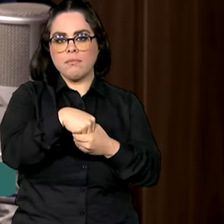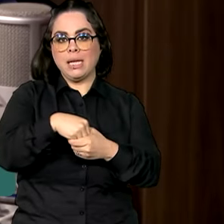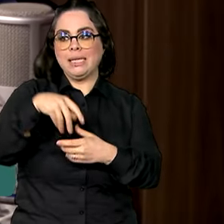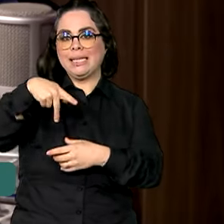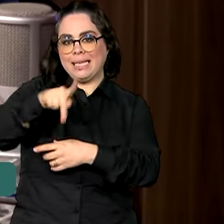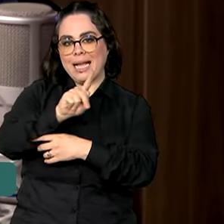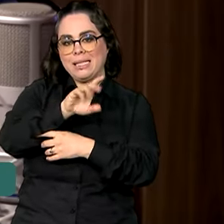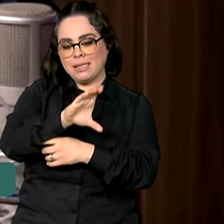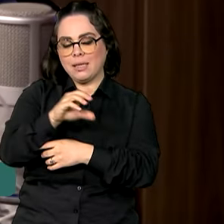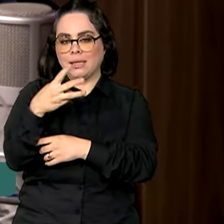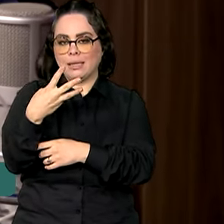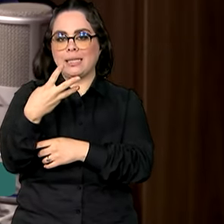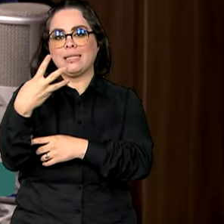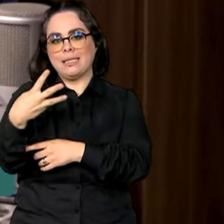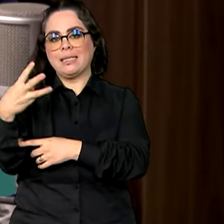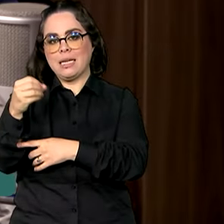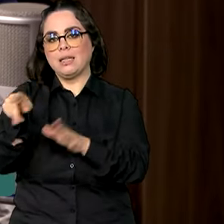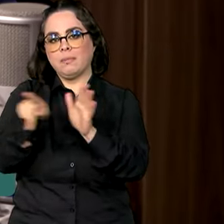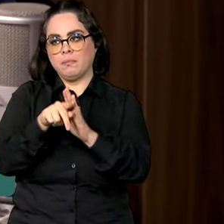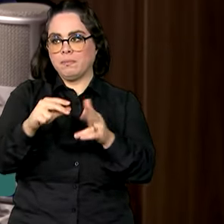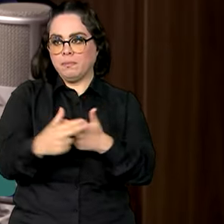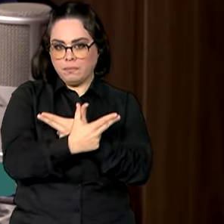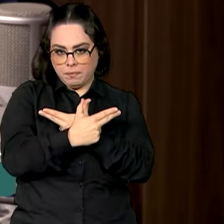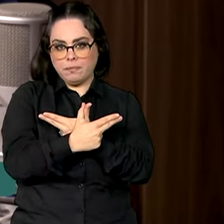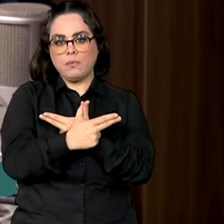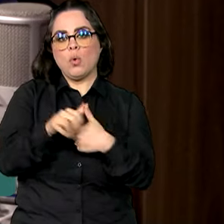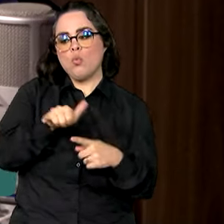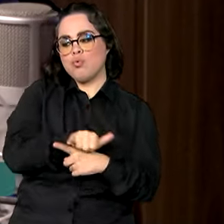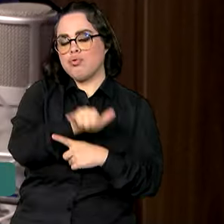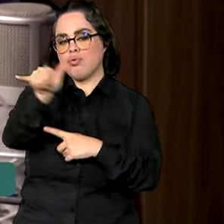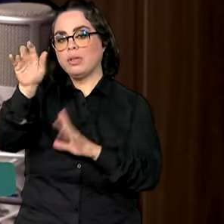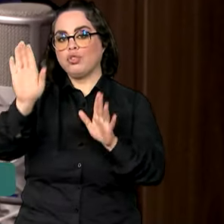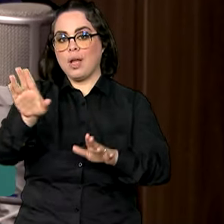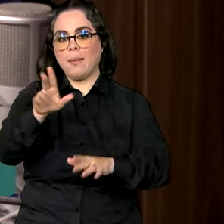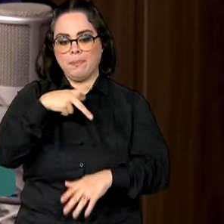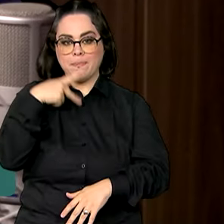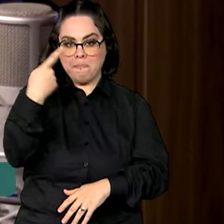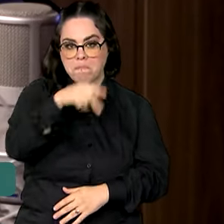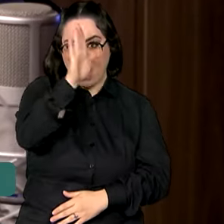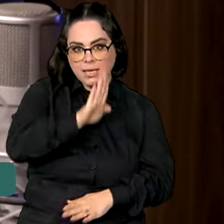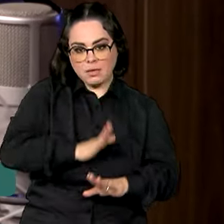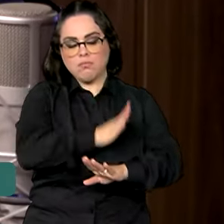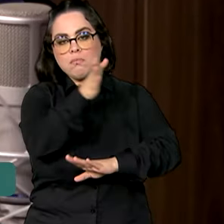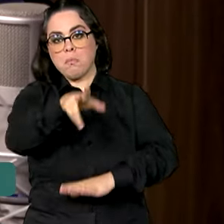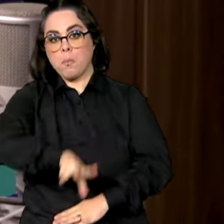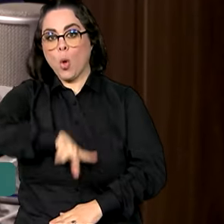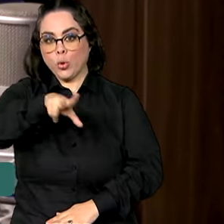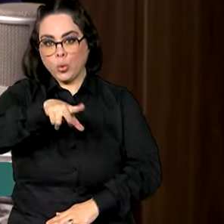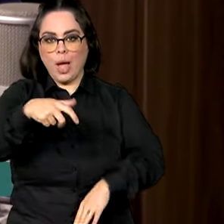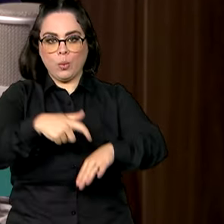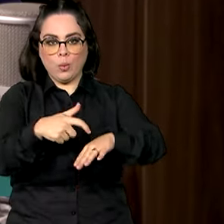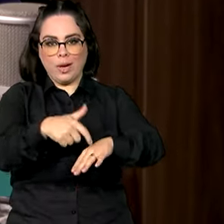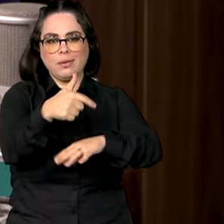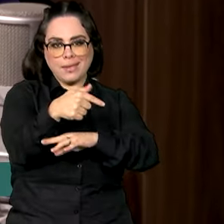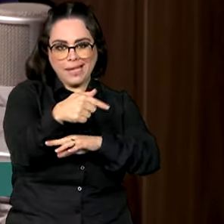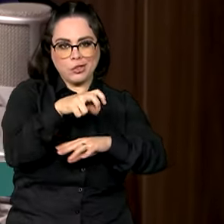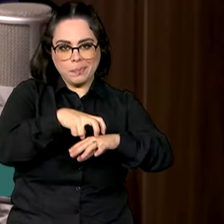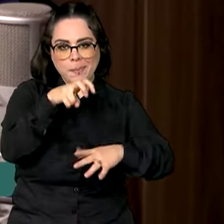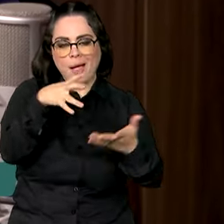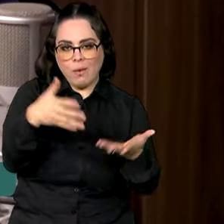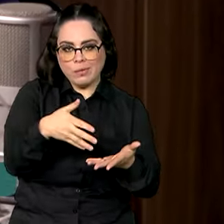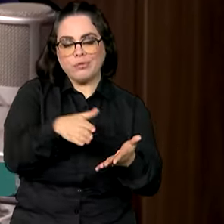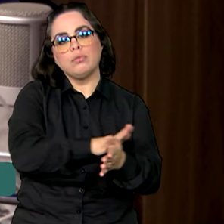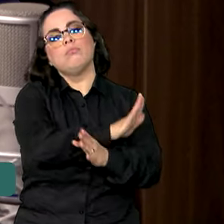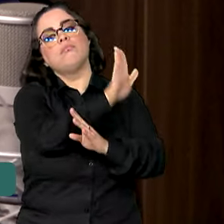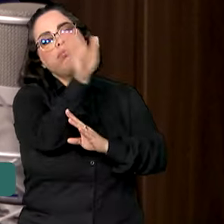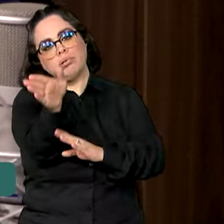-330 da Força Aérea Brasileira decolou de Lisboa por volta das 7 da manhã, horário de Brasília de hoje, e